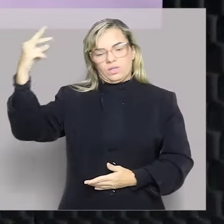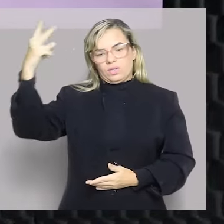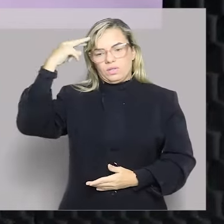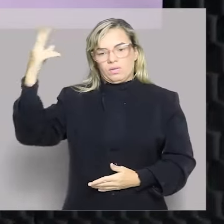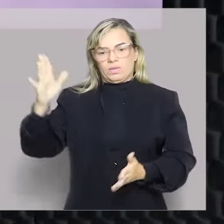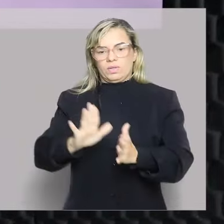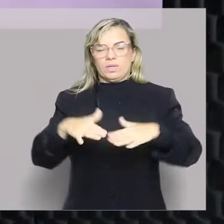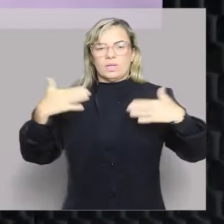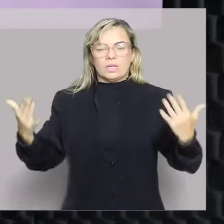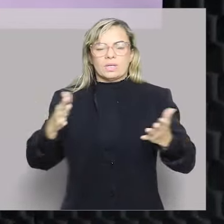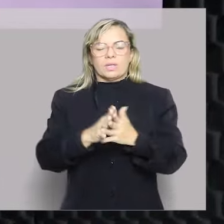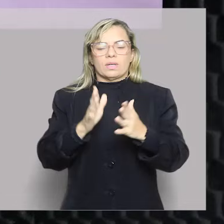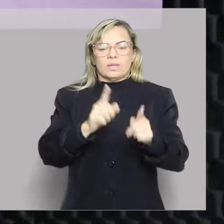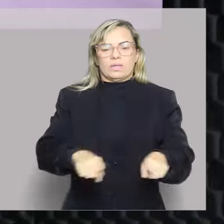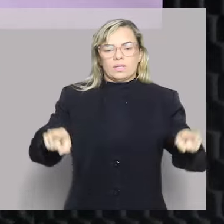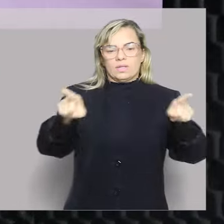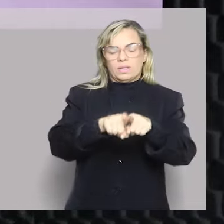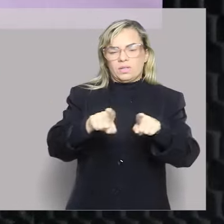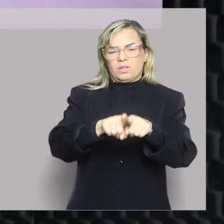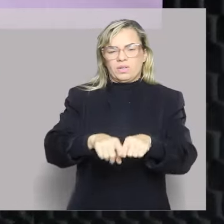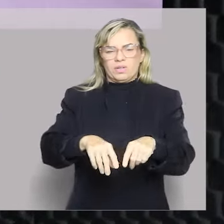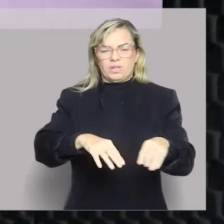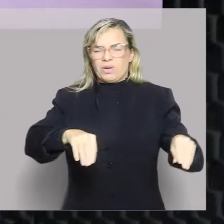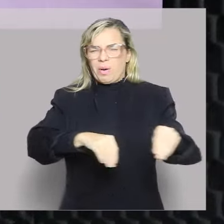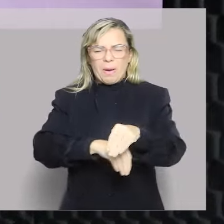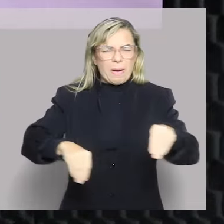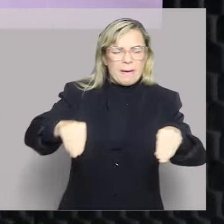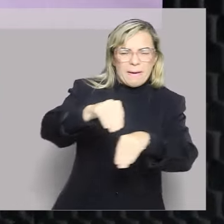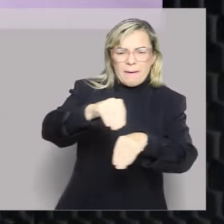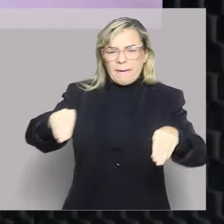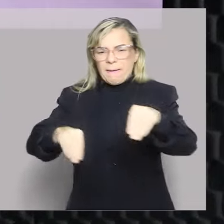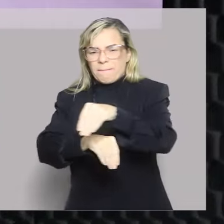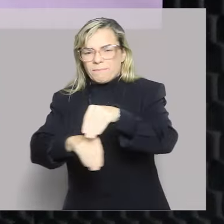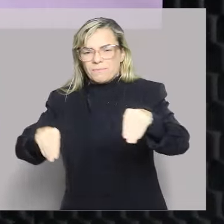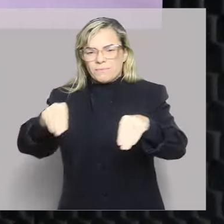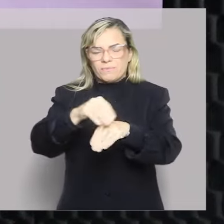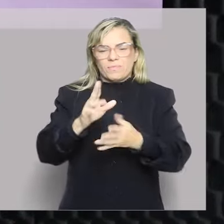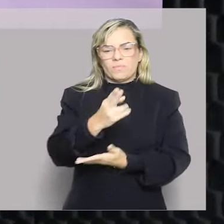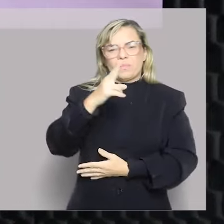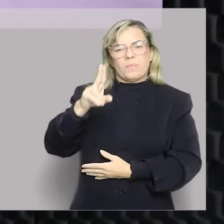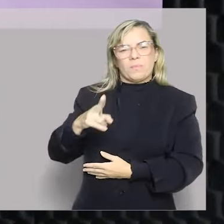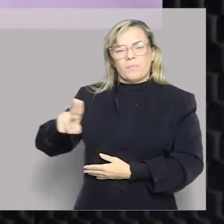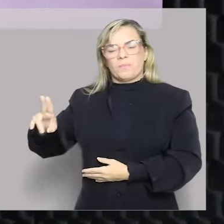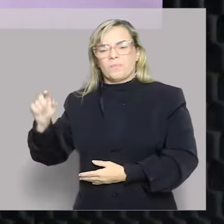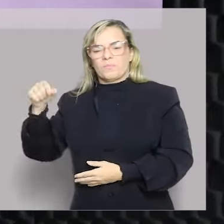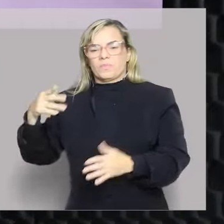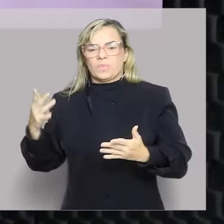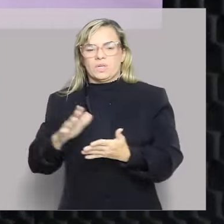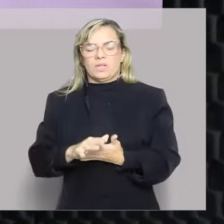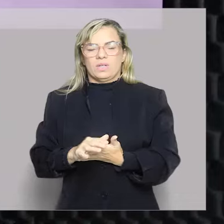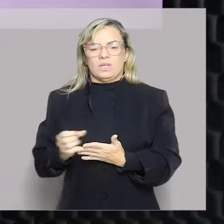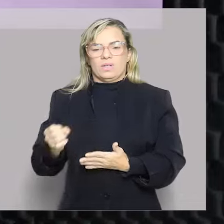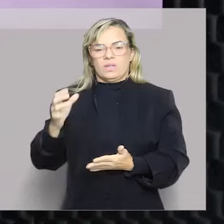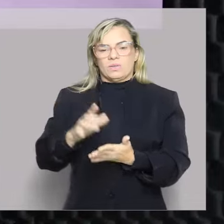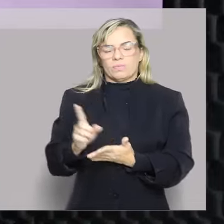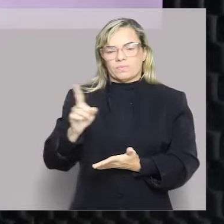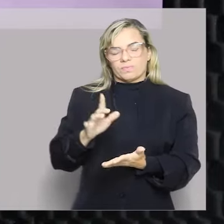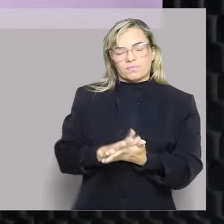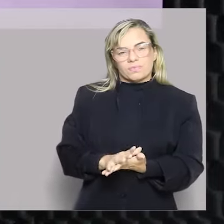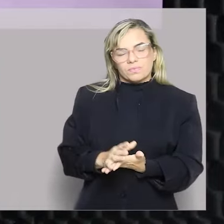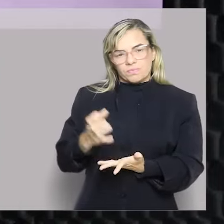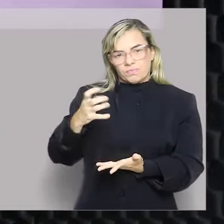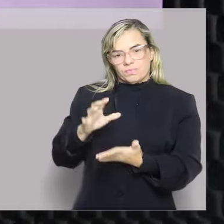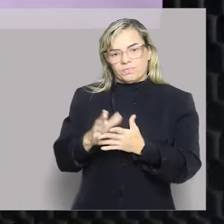E aí vocês vão ver também uma bagunça terminológica. Isso é fundamental para vocês entenderem. Não errarem no concurso.